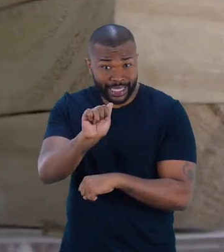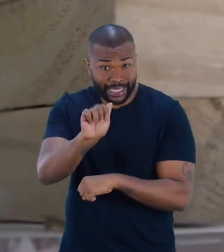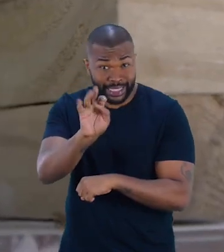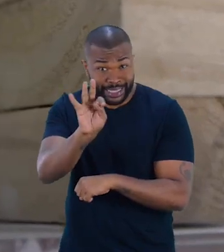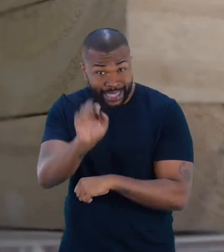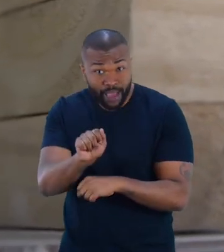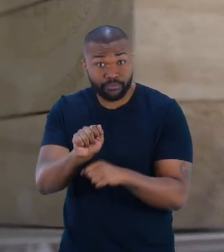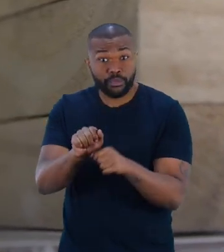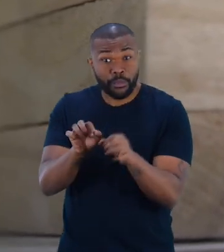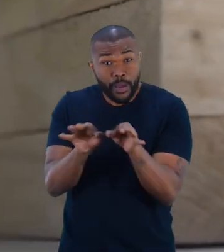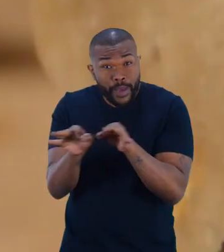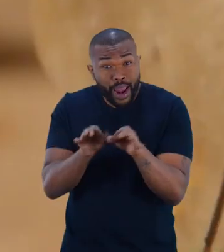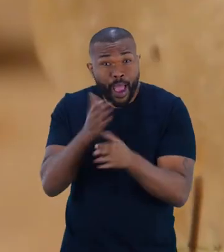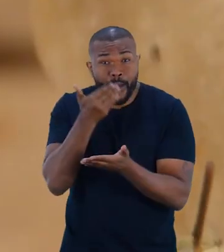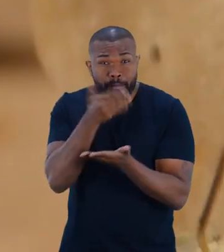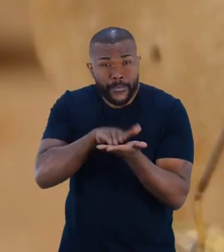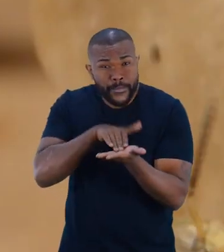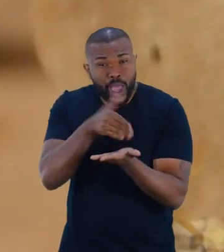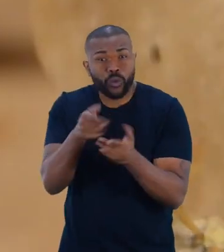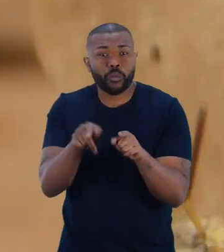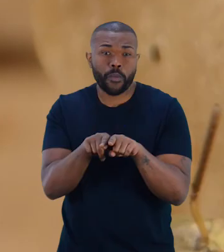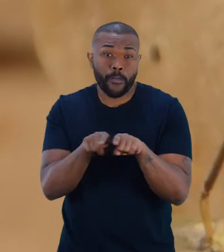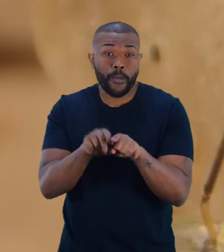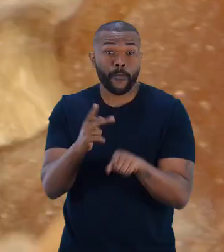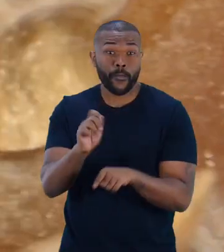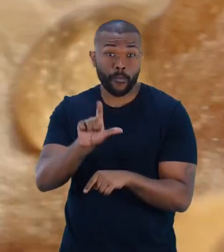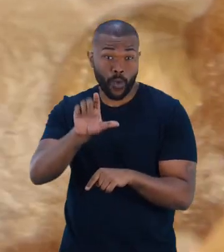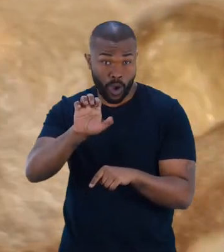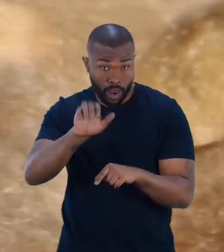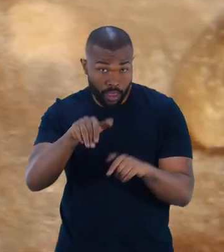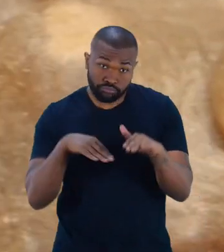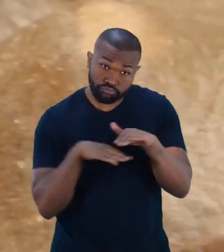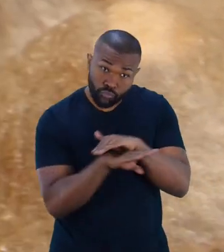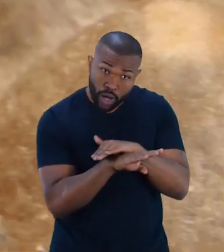produzir o mel e buscar o pólen para poder, então, armazenar.